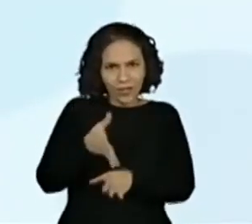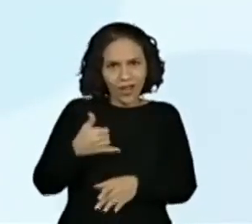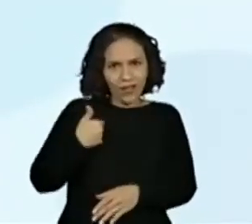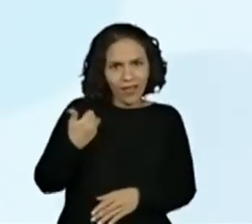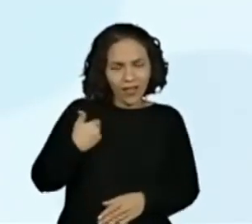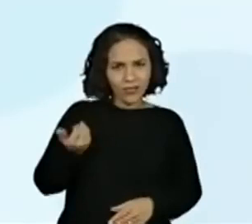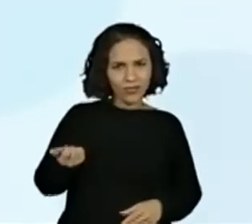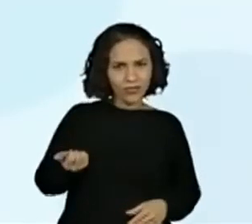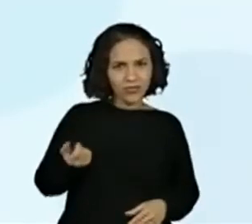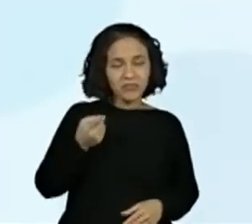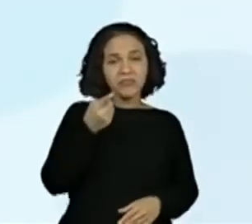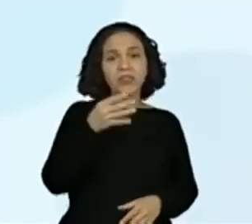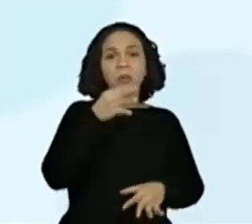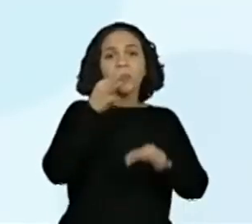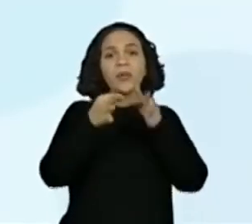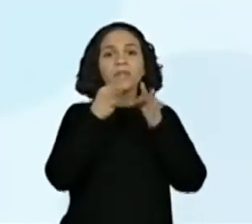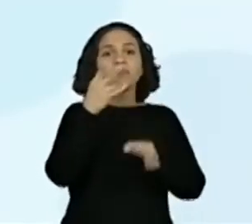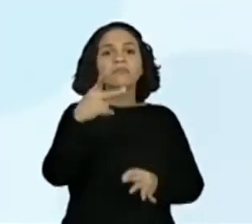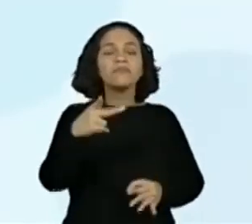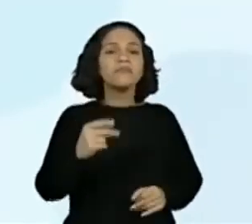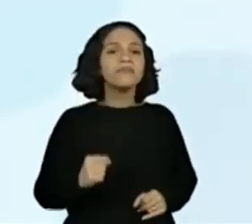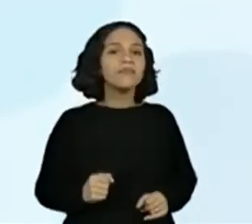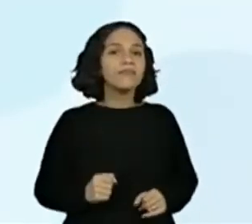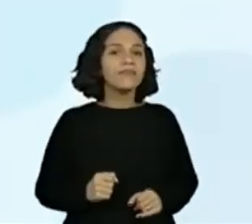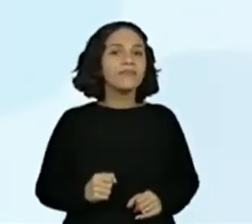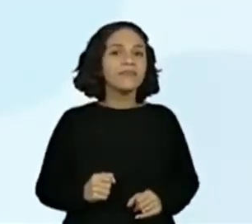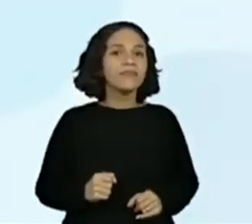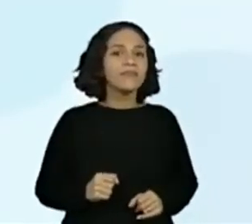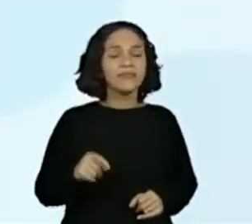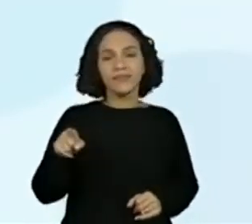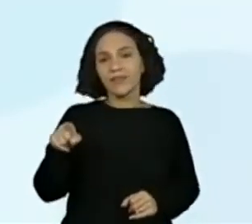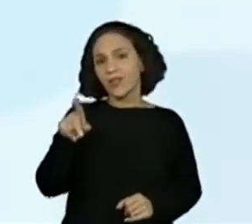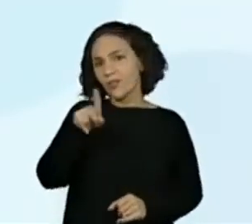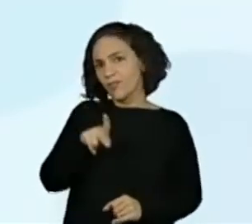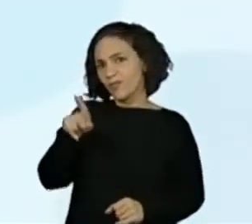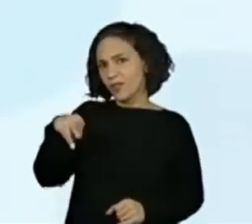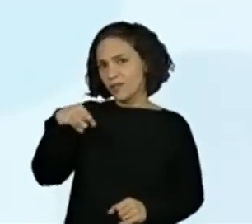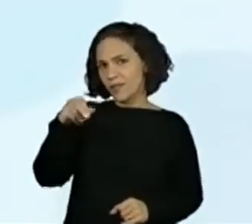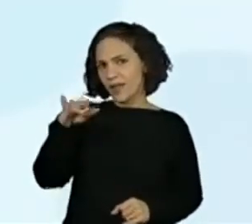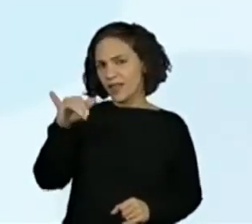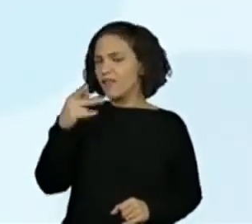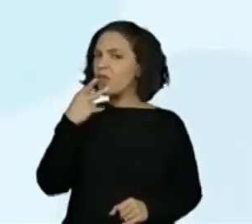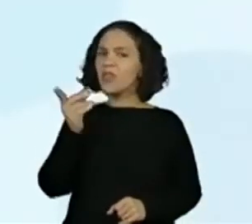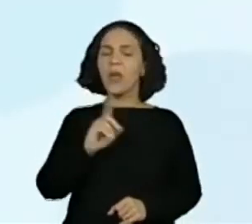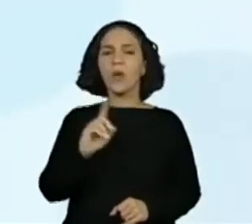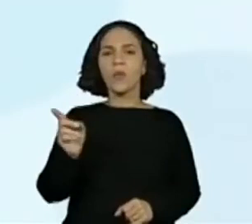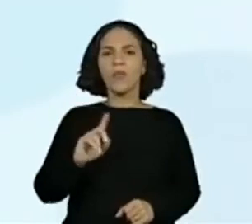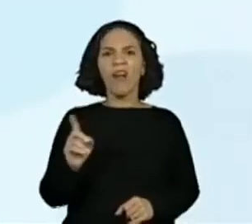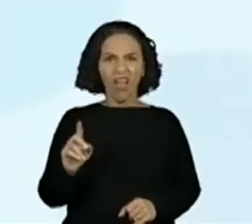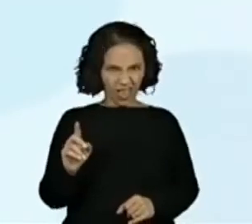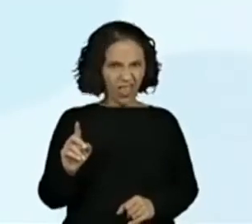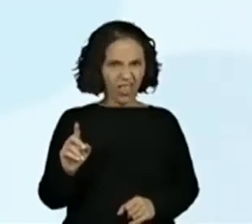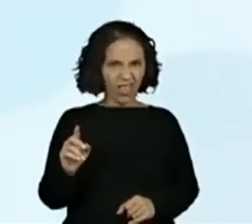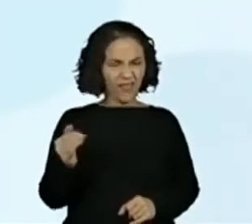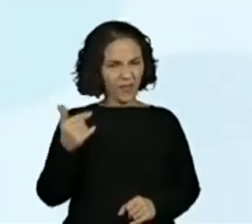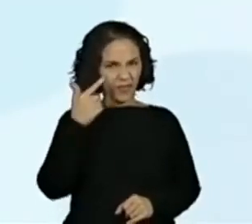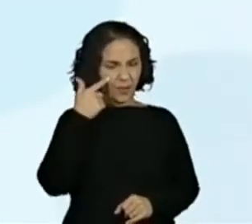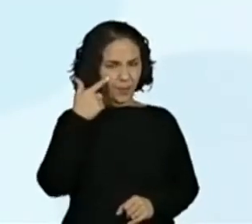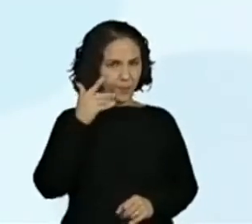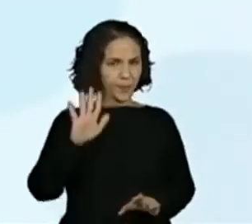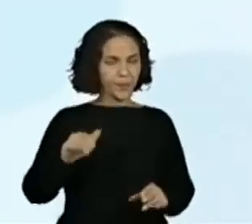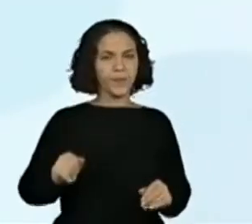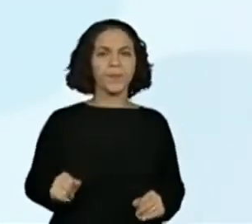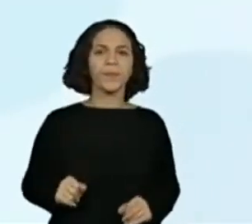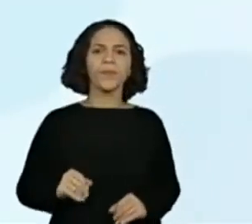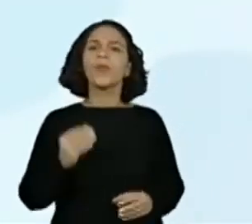de vocês aí, alunos, hein? A Promaria Inês disse que não. Será? Vamos testar essa teoria? Então, vamos lá. O que